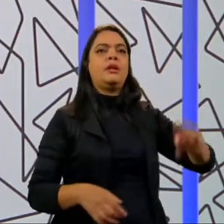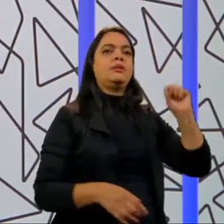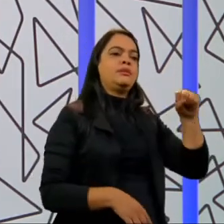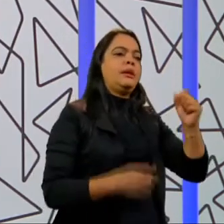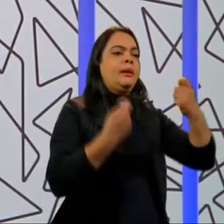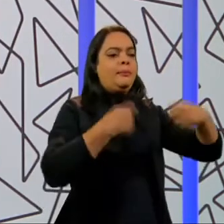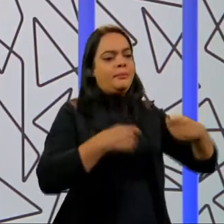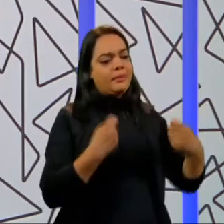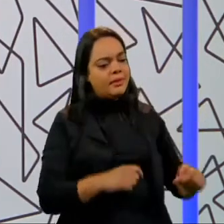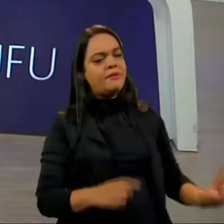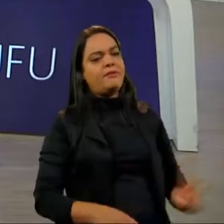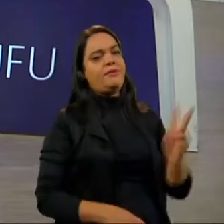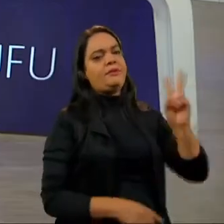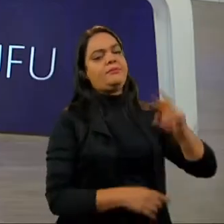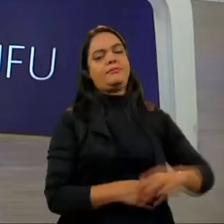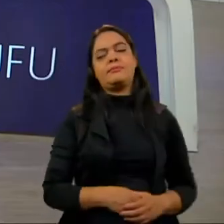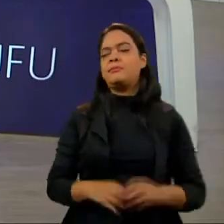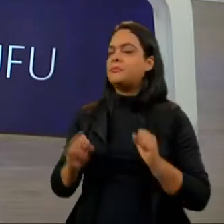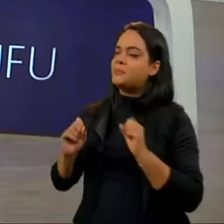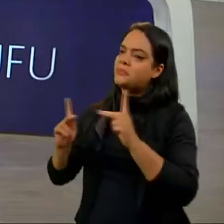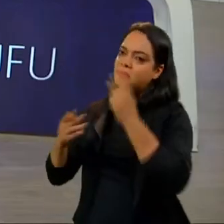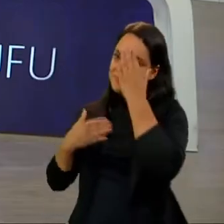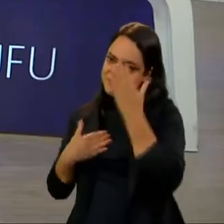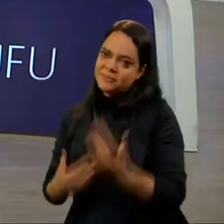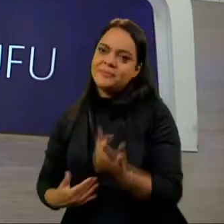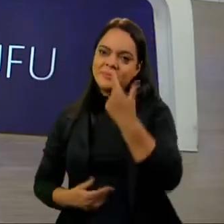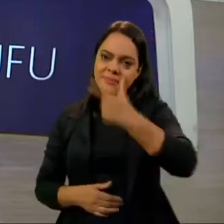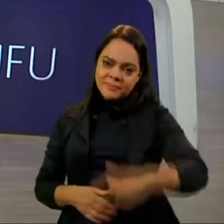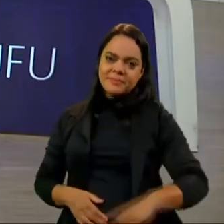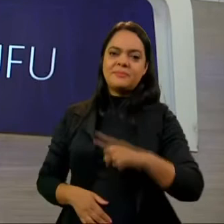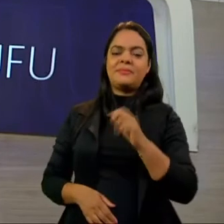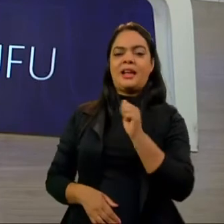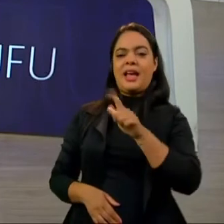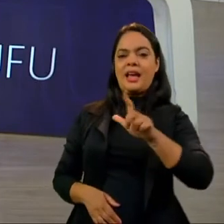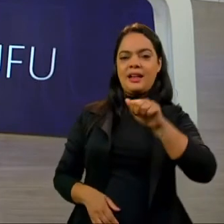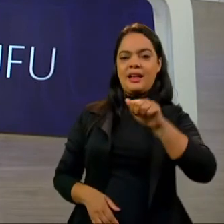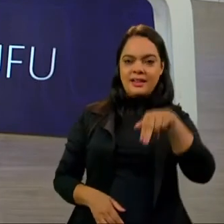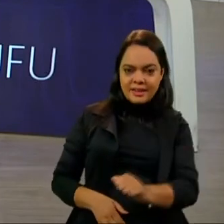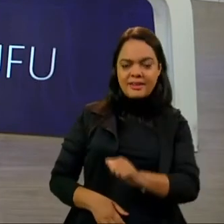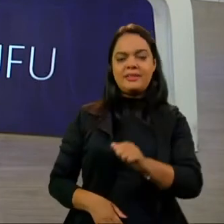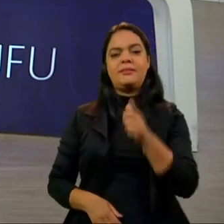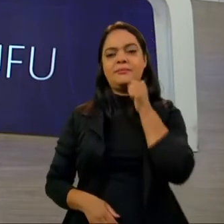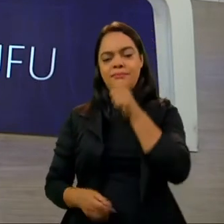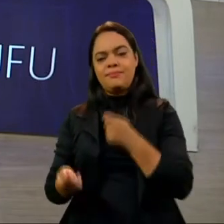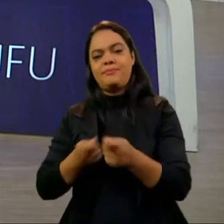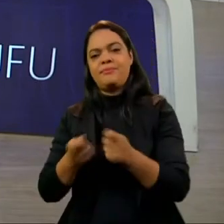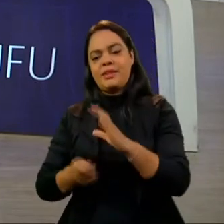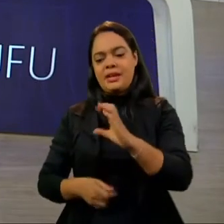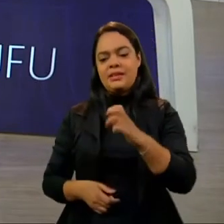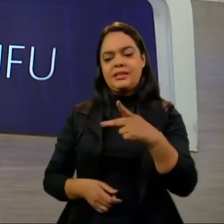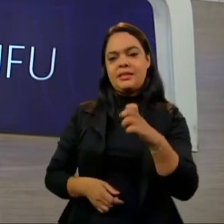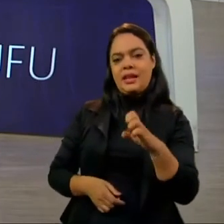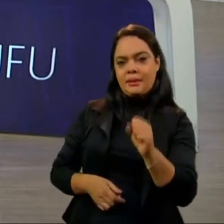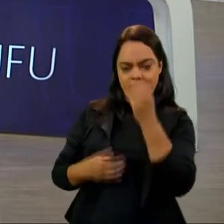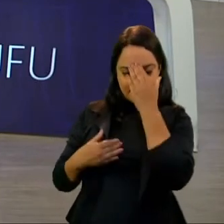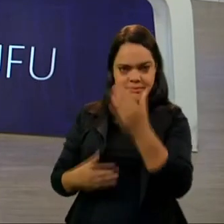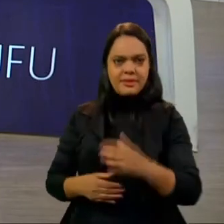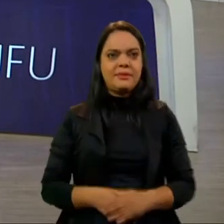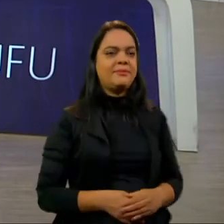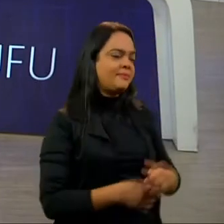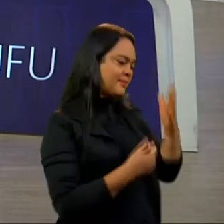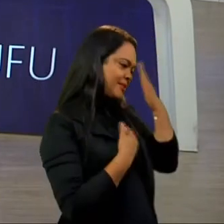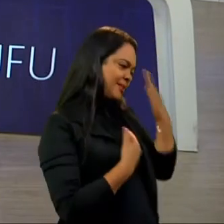colocado no seu devido lugar. Ok. Quero agradecer mais uma vez a Alana de Oliveira, economista do CEPES. Muito obrigada. Eu que